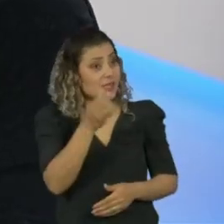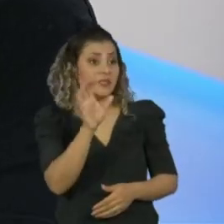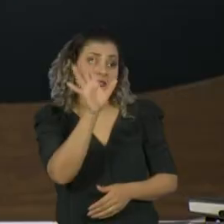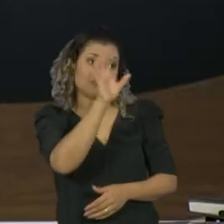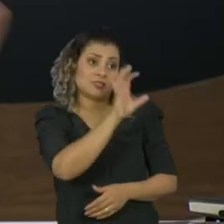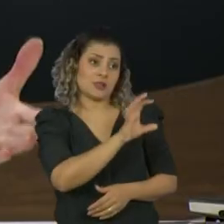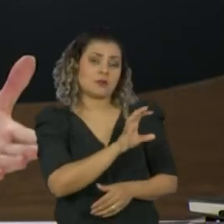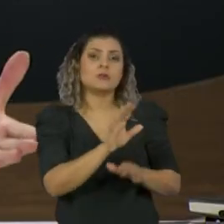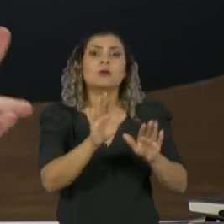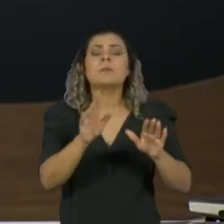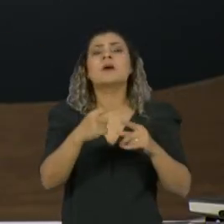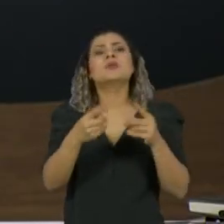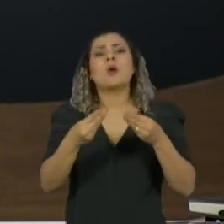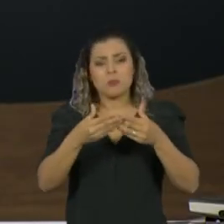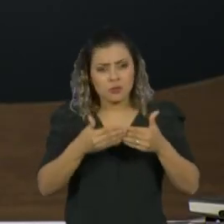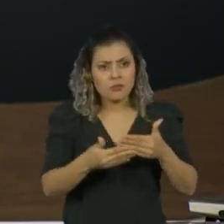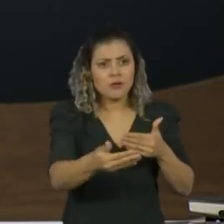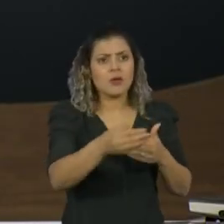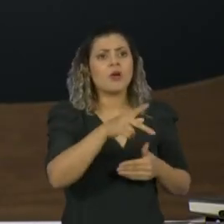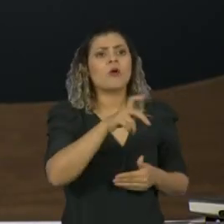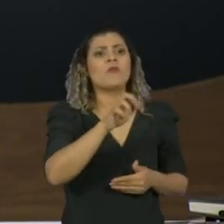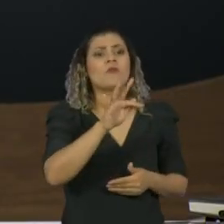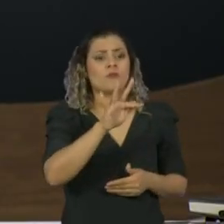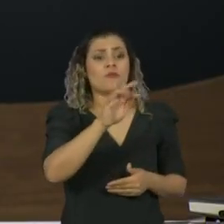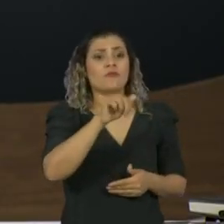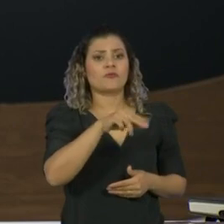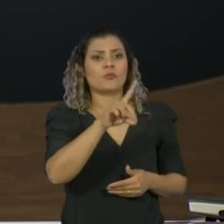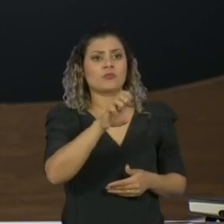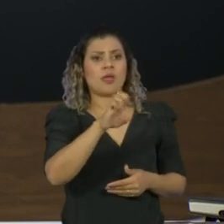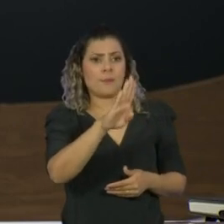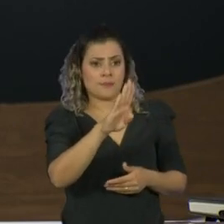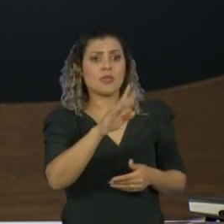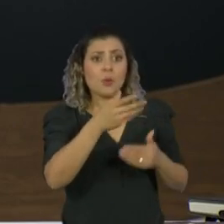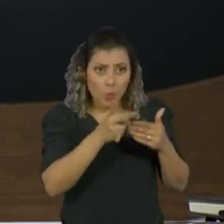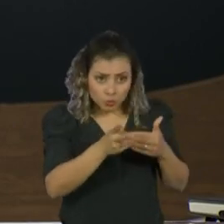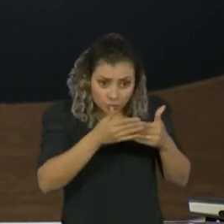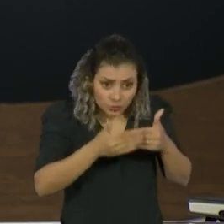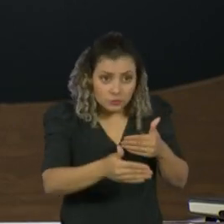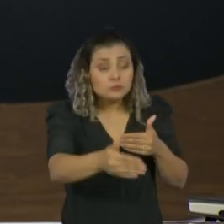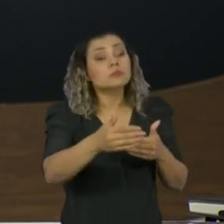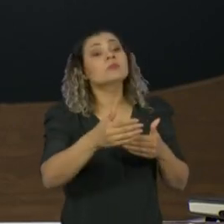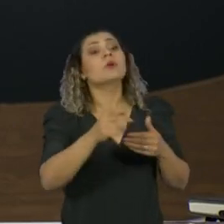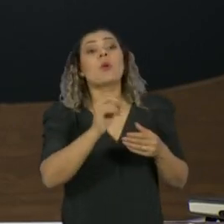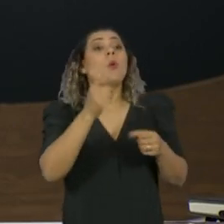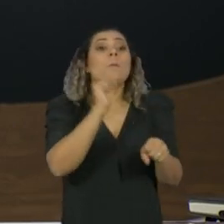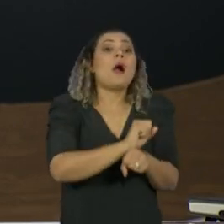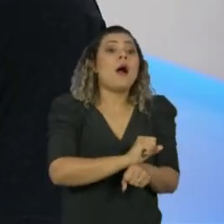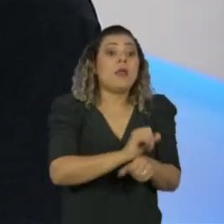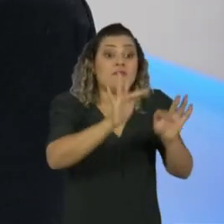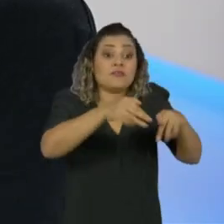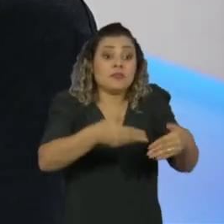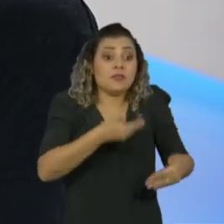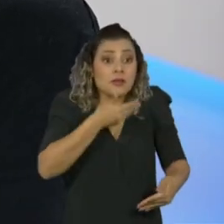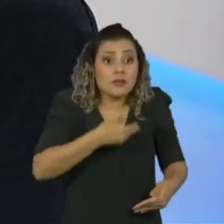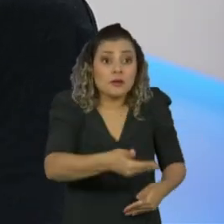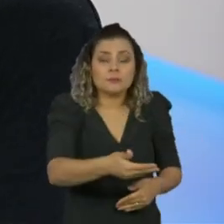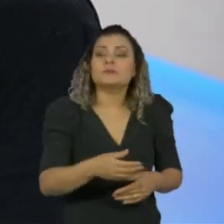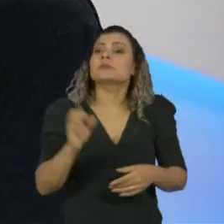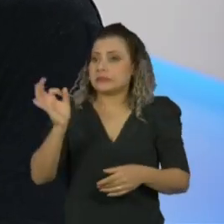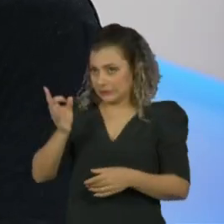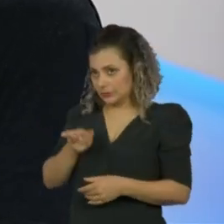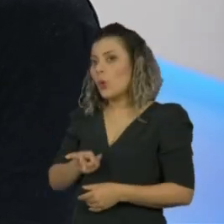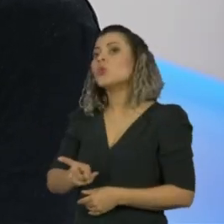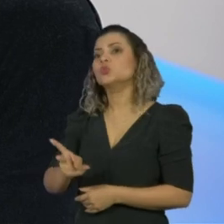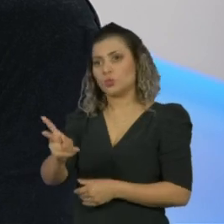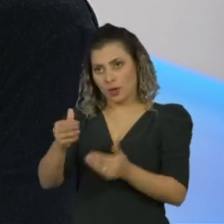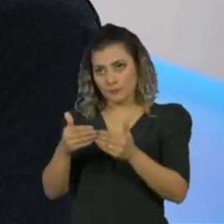Não, mas como tem que fazer? Tem que prorrogar o Fundeb? É, porque acaba agora em dezembro. Não, tem que prorrogar de preferência. Com dinheiro novo,